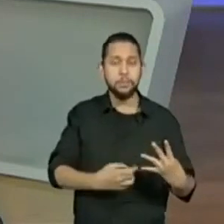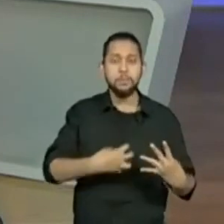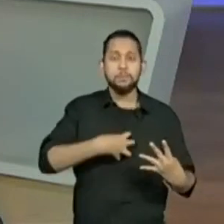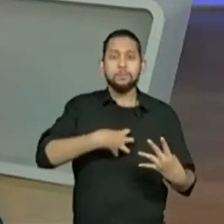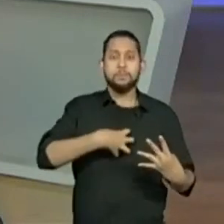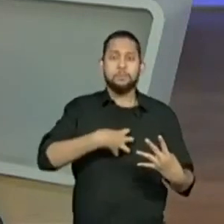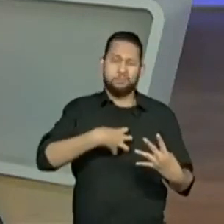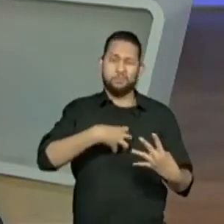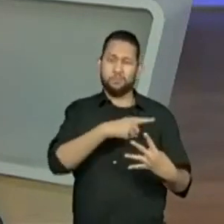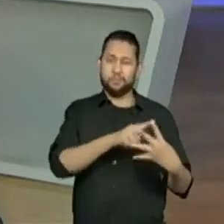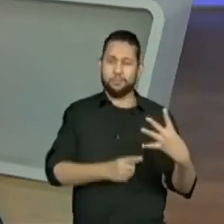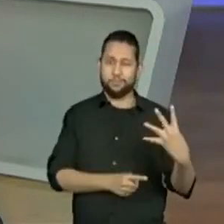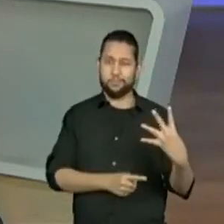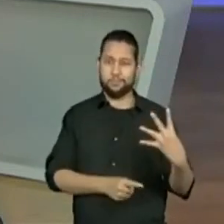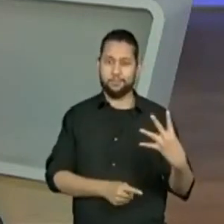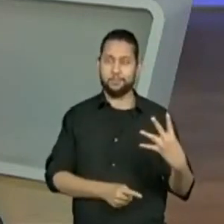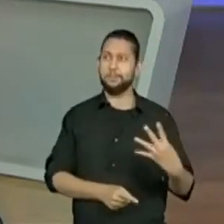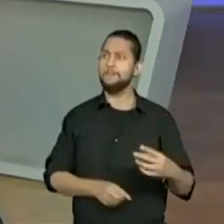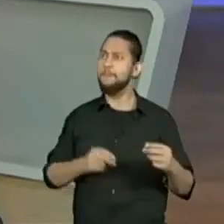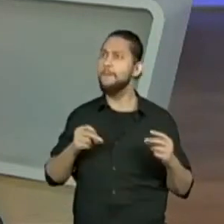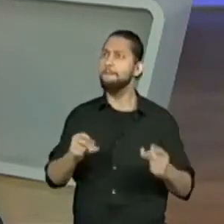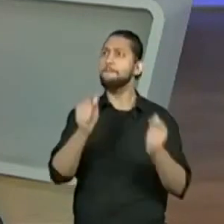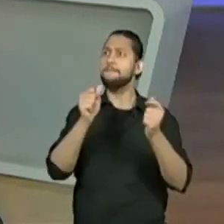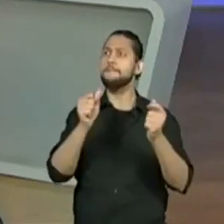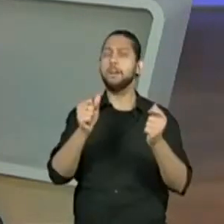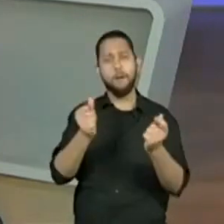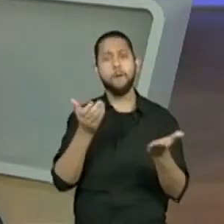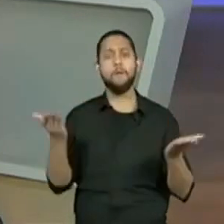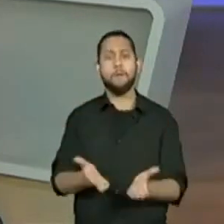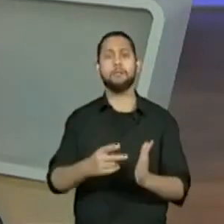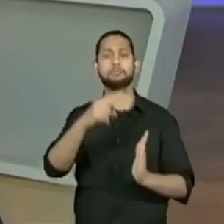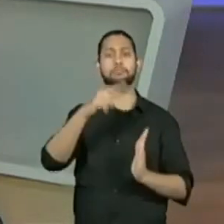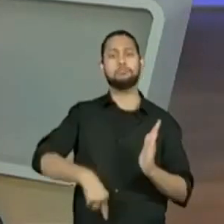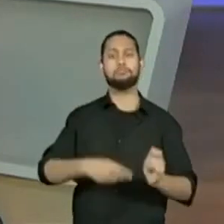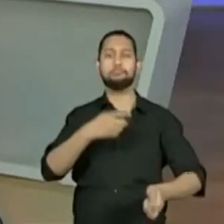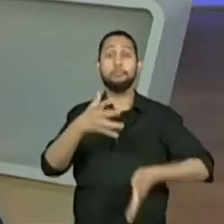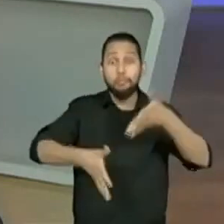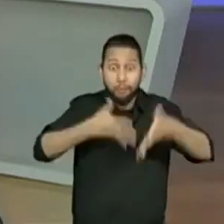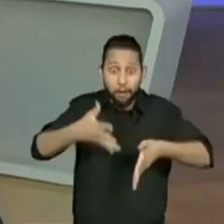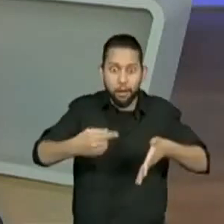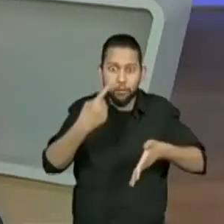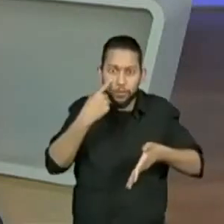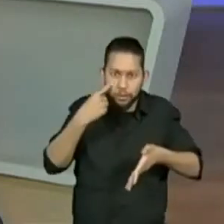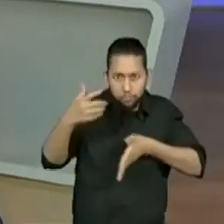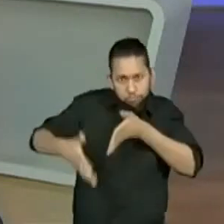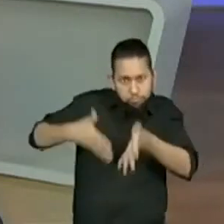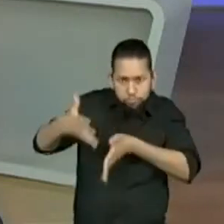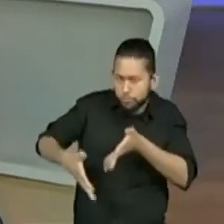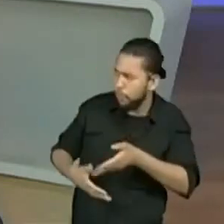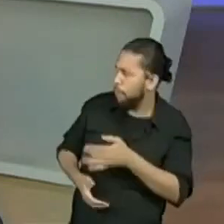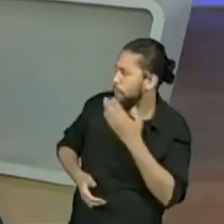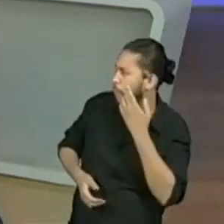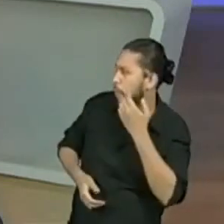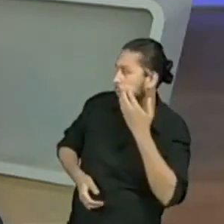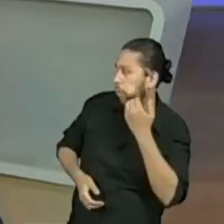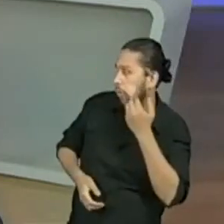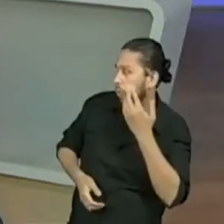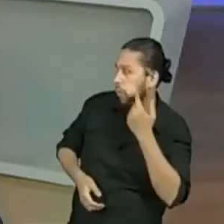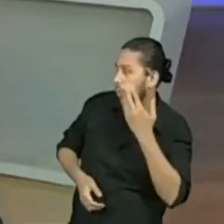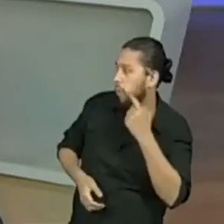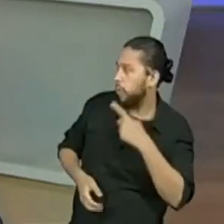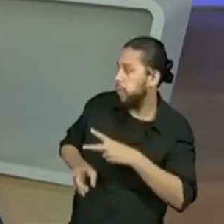Ó, três não. Quatro. Agora sim, a gente lê. E a gente vai descobrir quem de vocês conseguiu